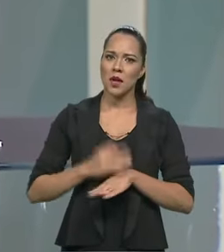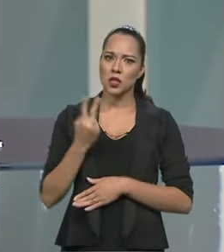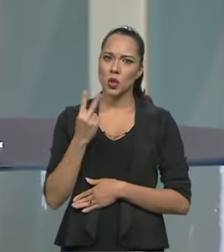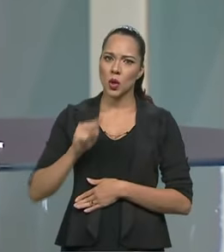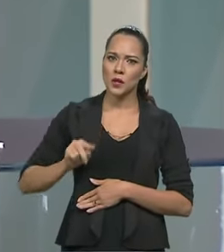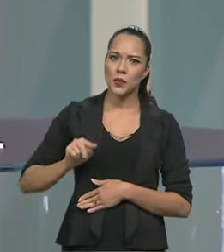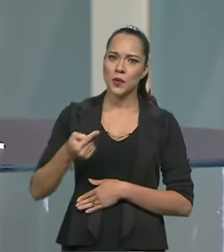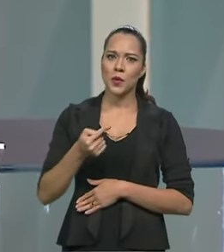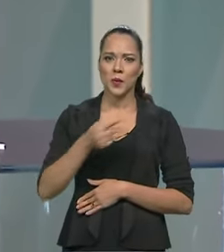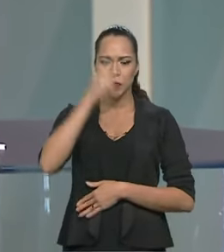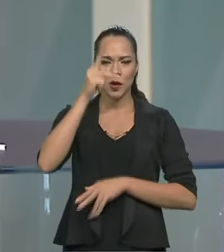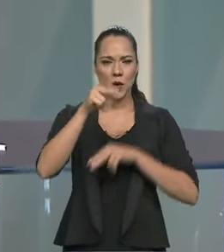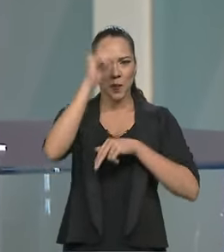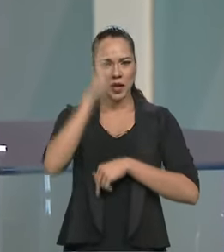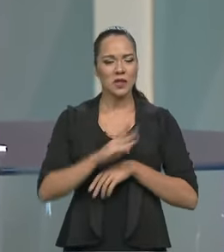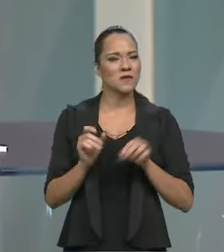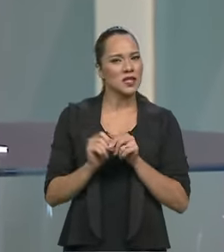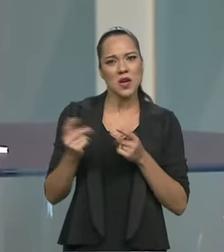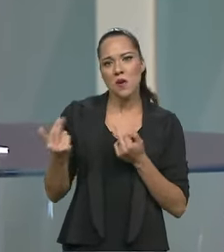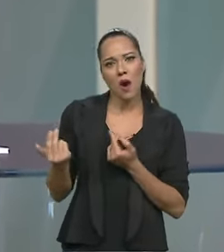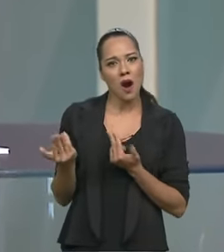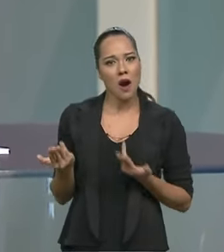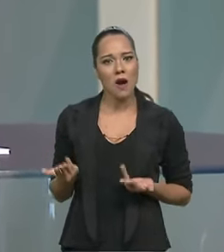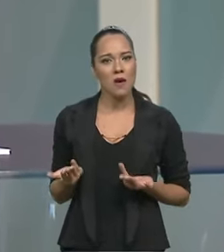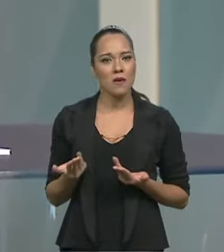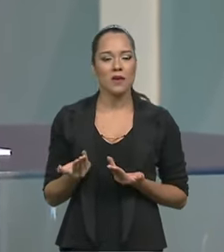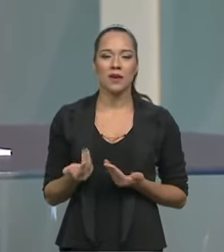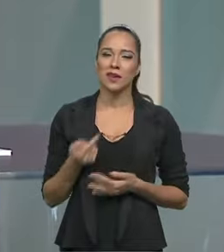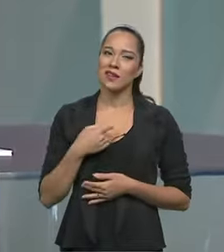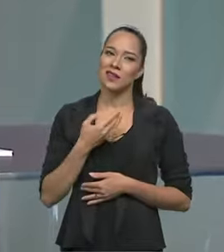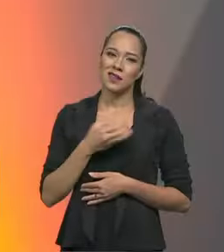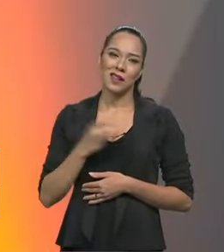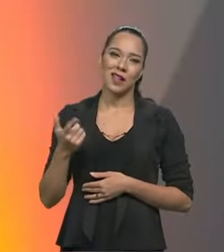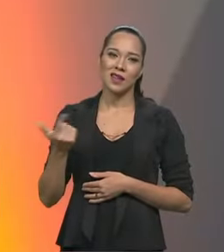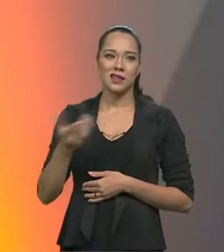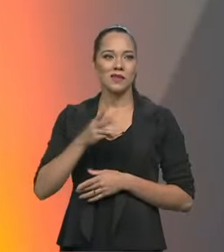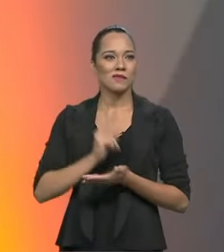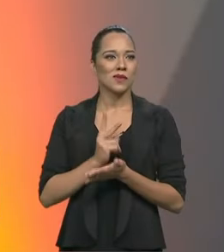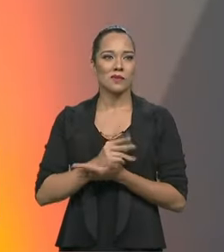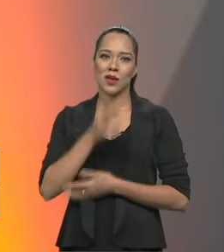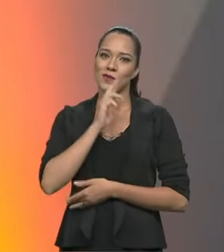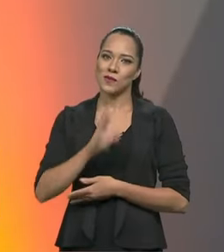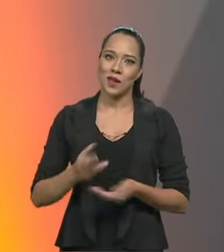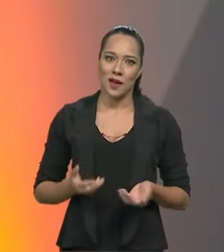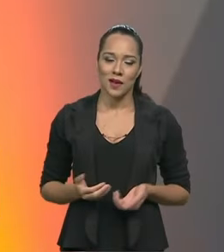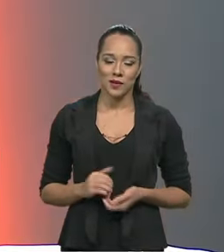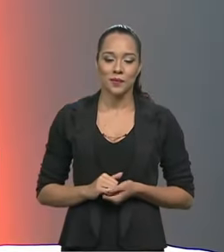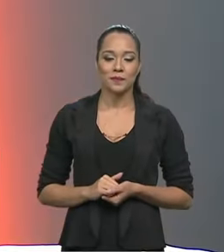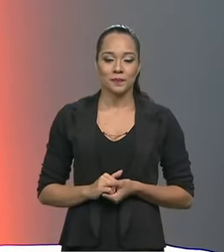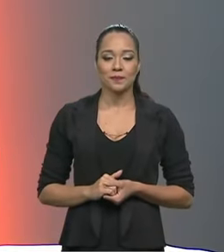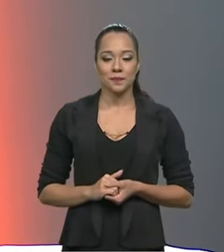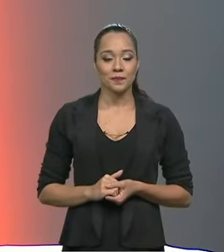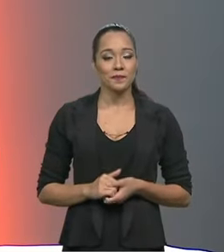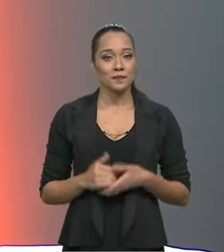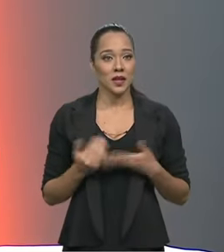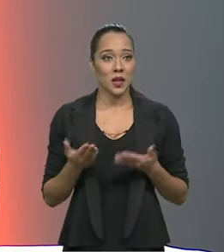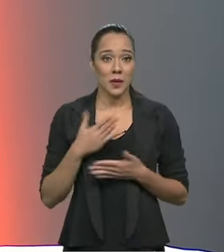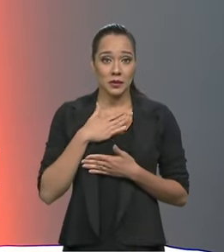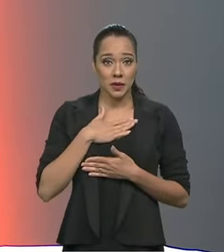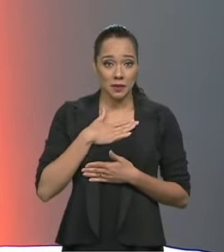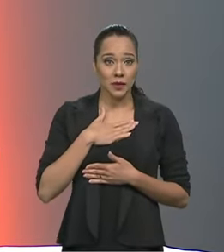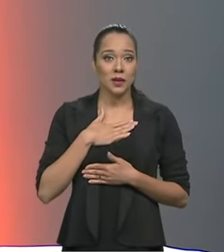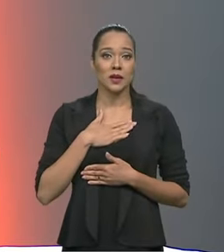mil brasileiros fazer o que ele fez, fazer, e logicamente nós tínhamos um resultado e mais para mim,